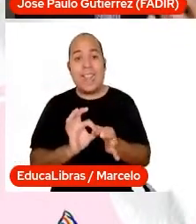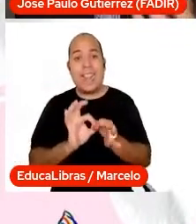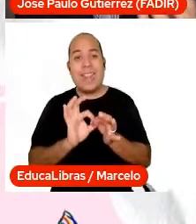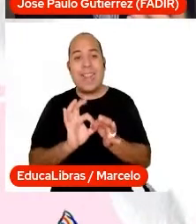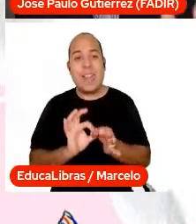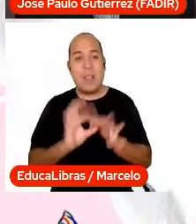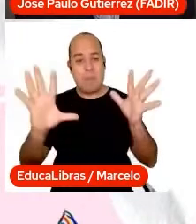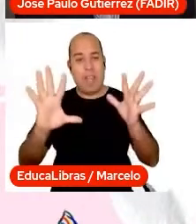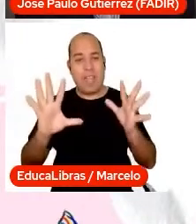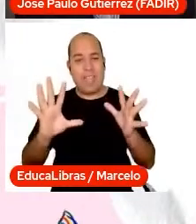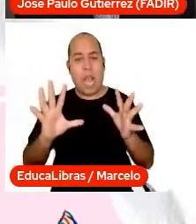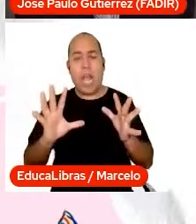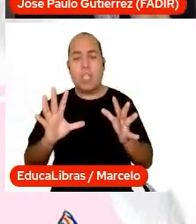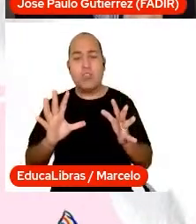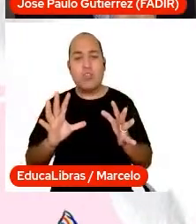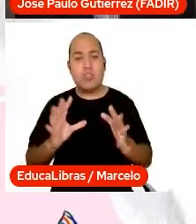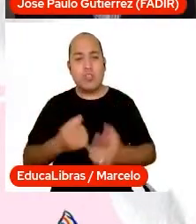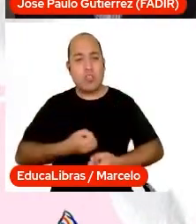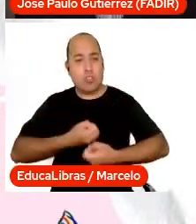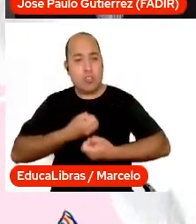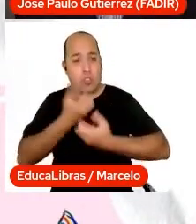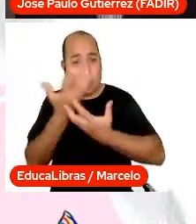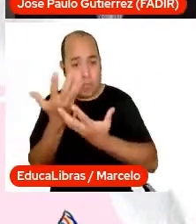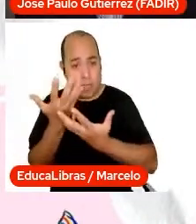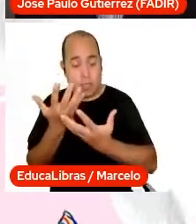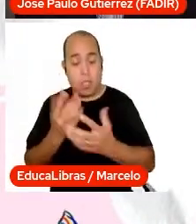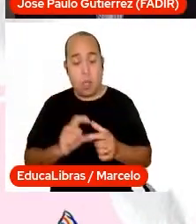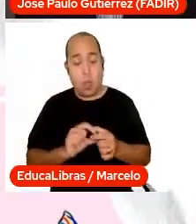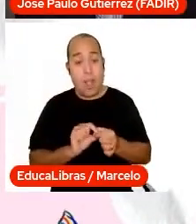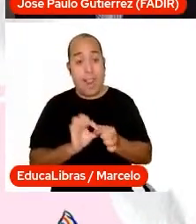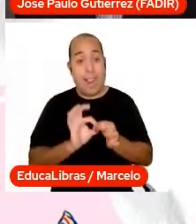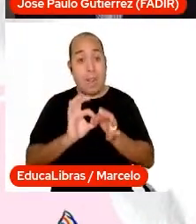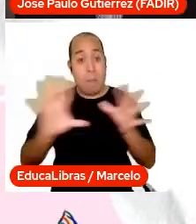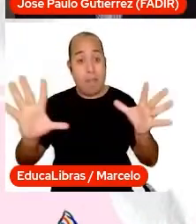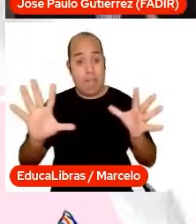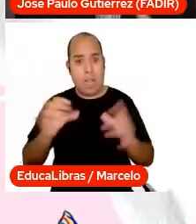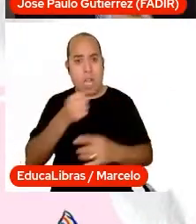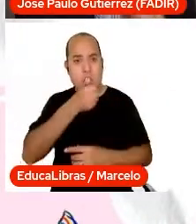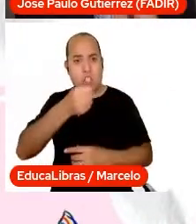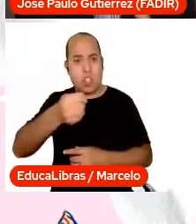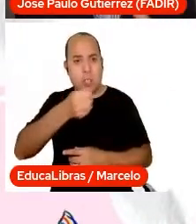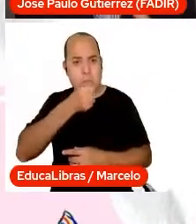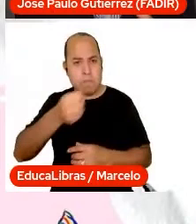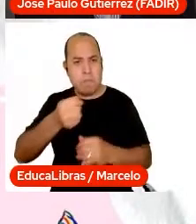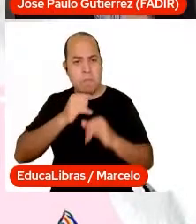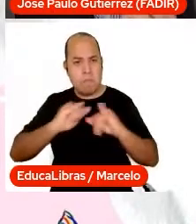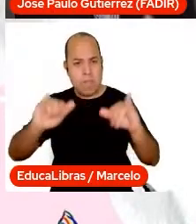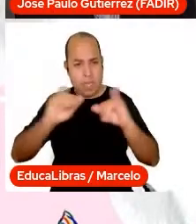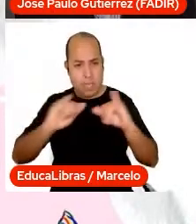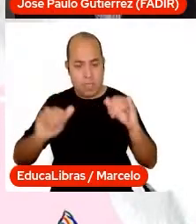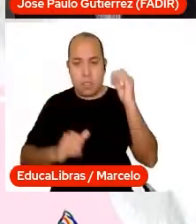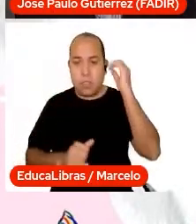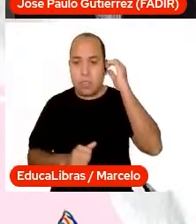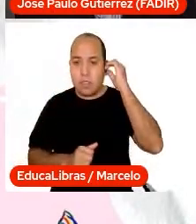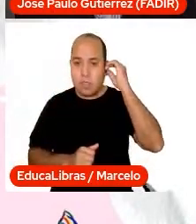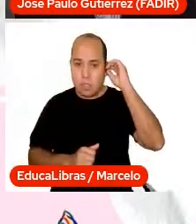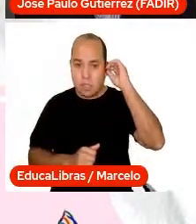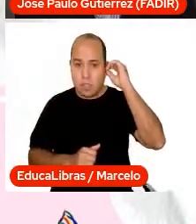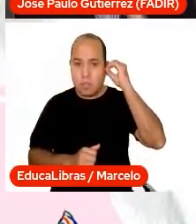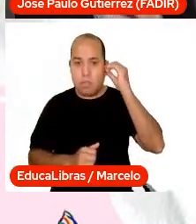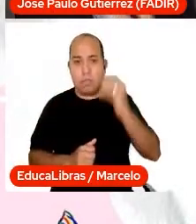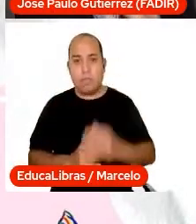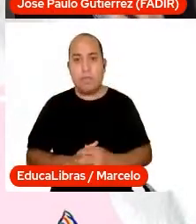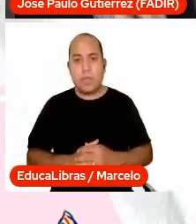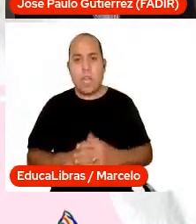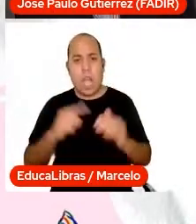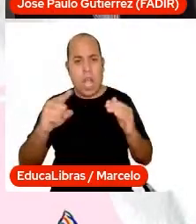propriedade, só para citar alguns exemplos. Veja que também essa Declaração Universal condena a prática de escravidão,